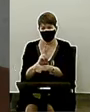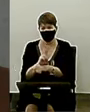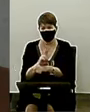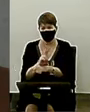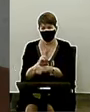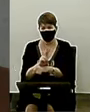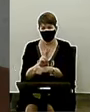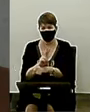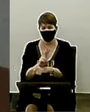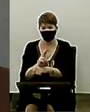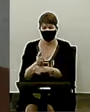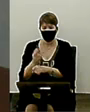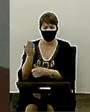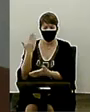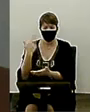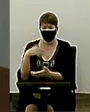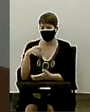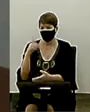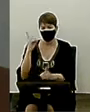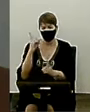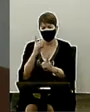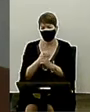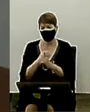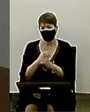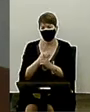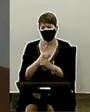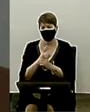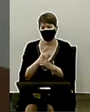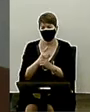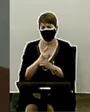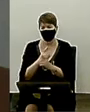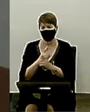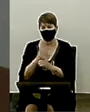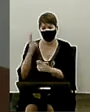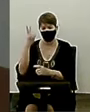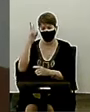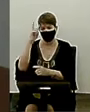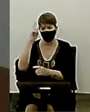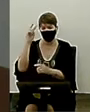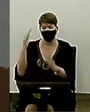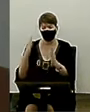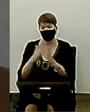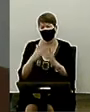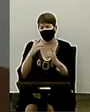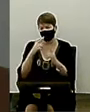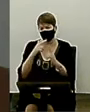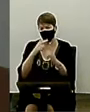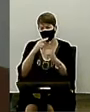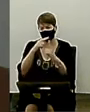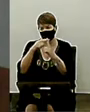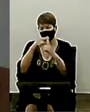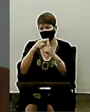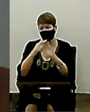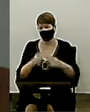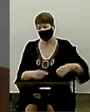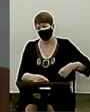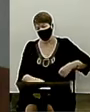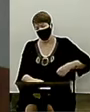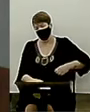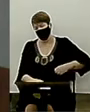De lá para cá, eu não contei a história da igreja de Rio Verde, porque eu só transcrevi o histórico que está na ata